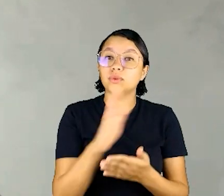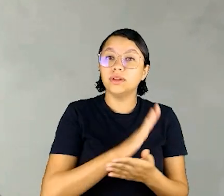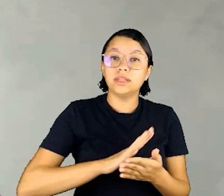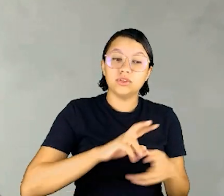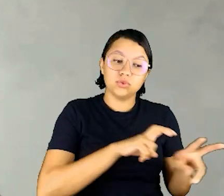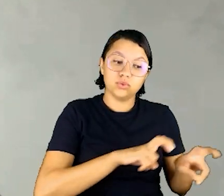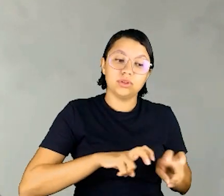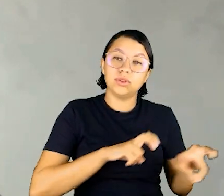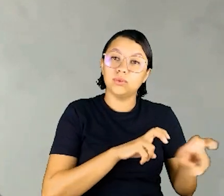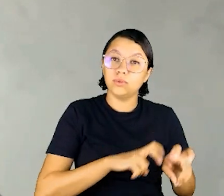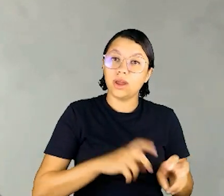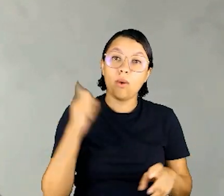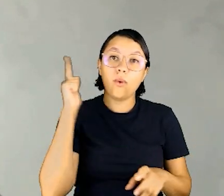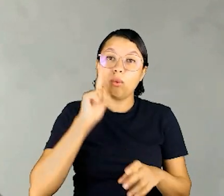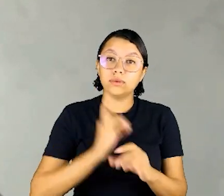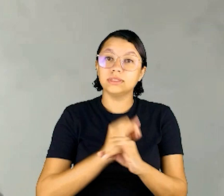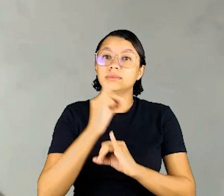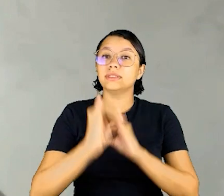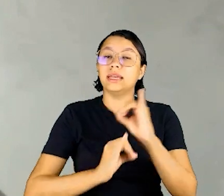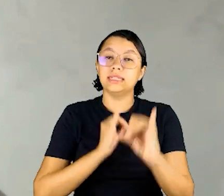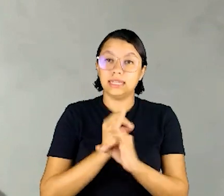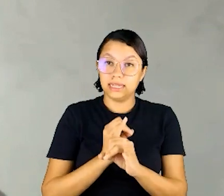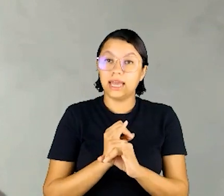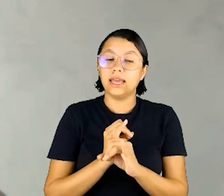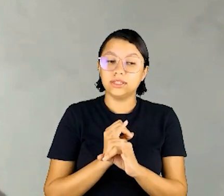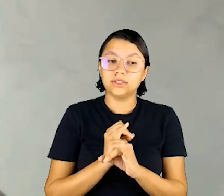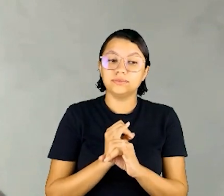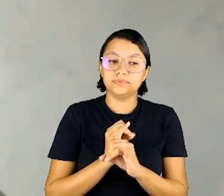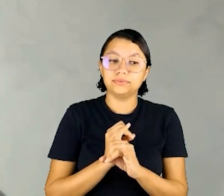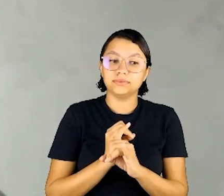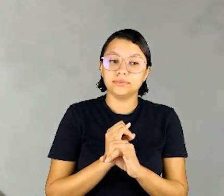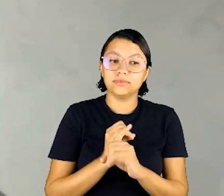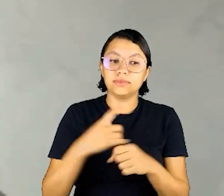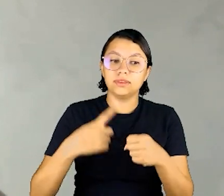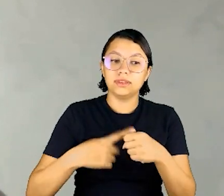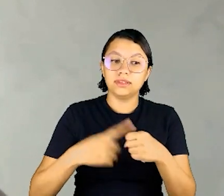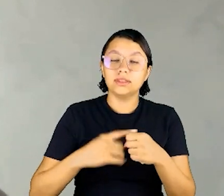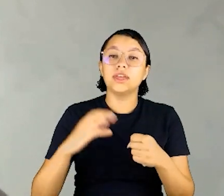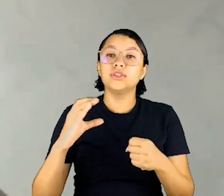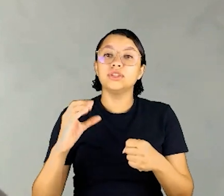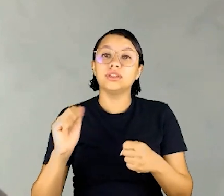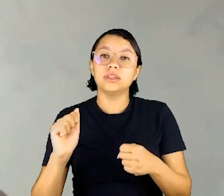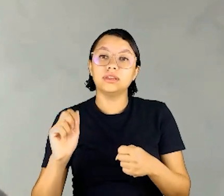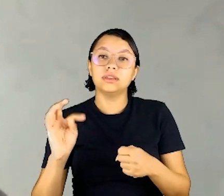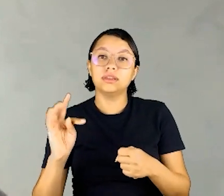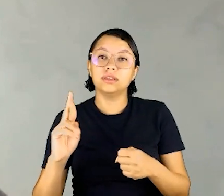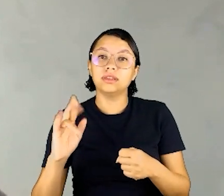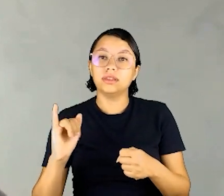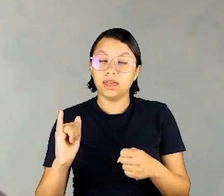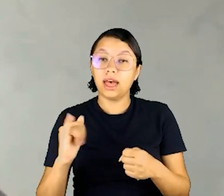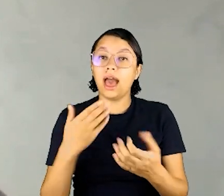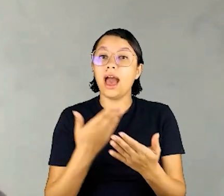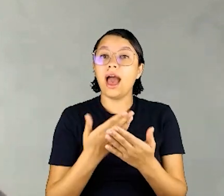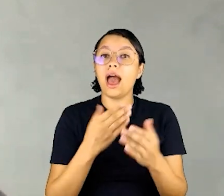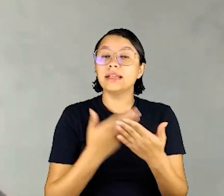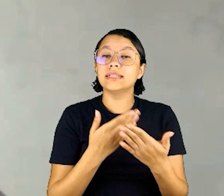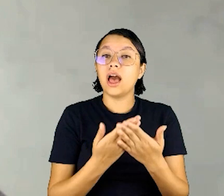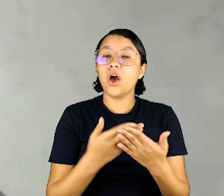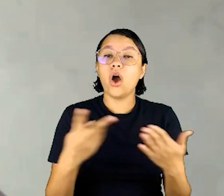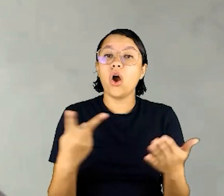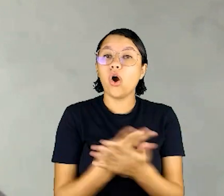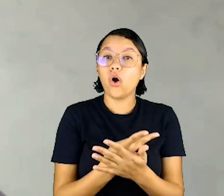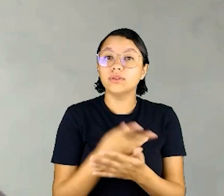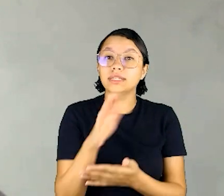na zona rural. Então, conseguimos a instalação de internet, inclusive no distrito da cidade de Cáceres, e as aulas estão